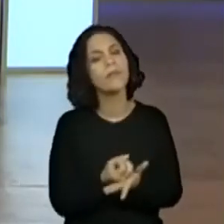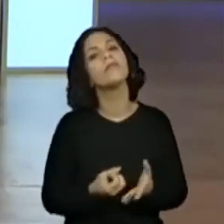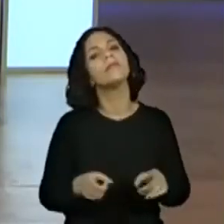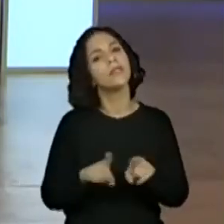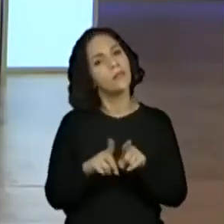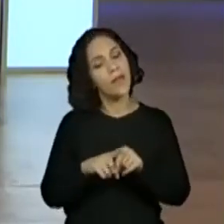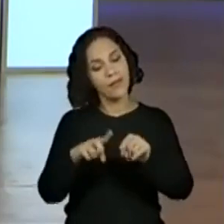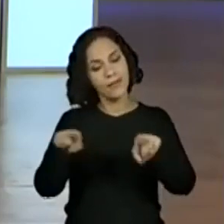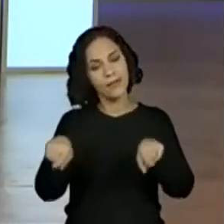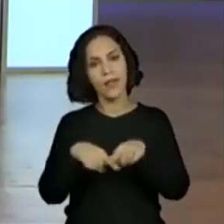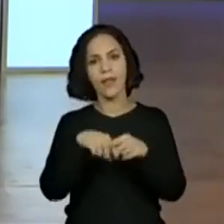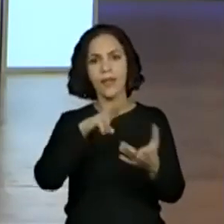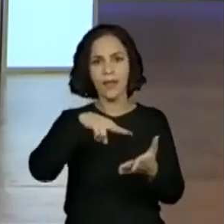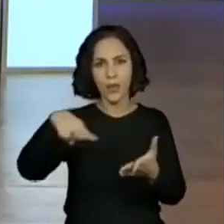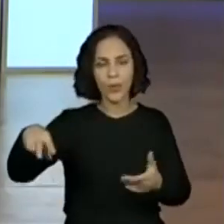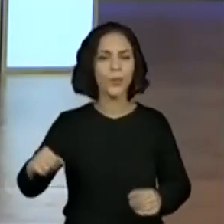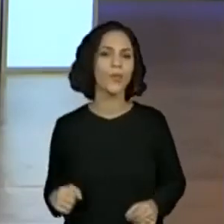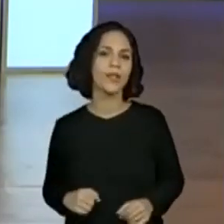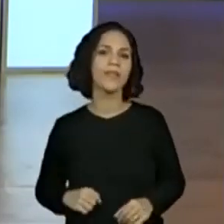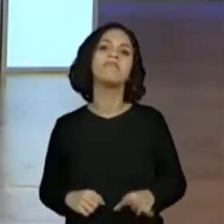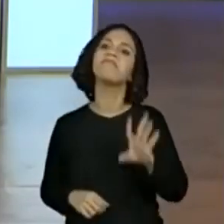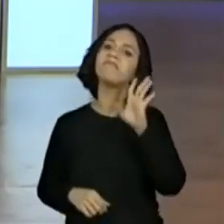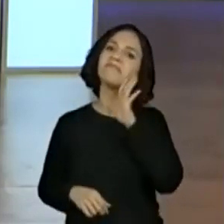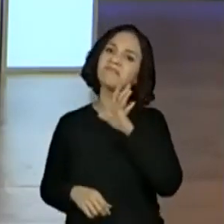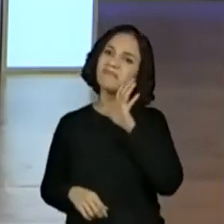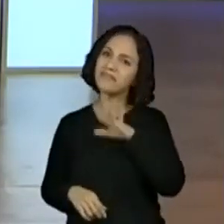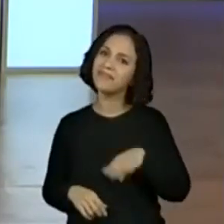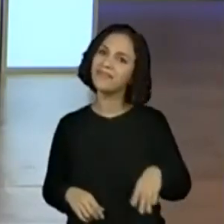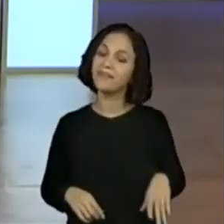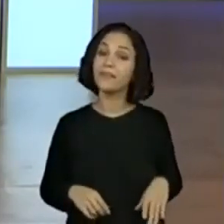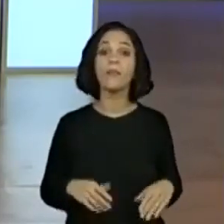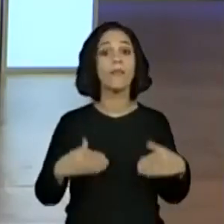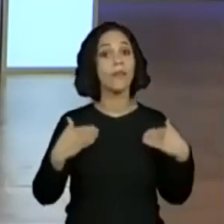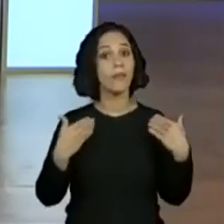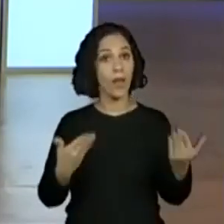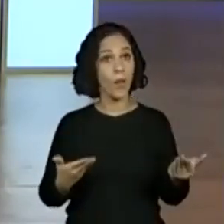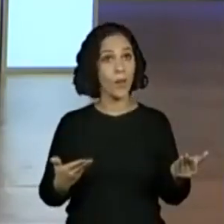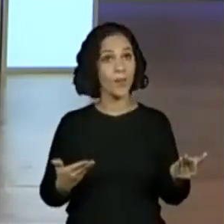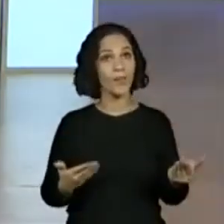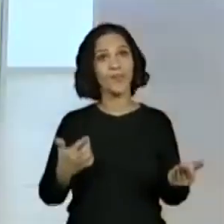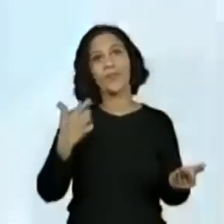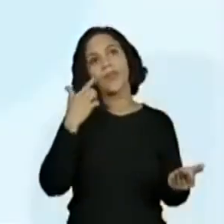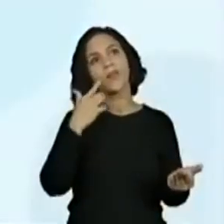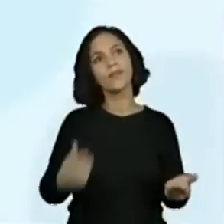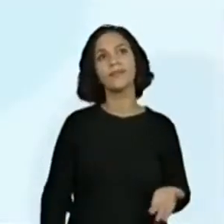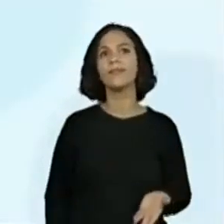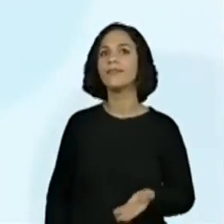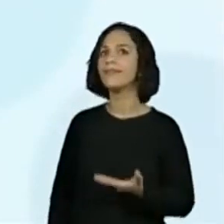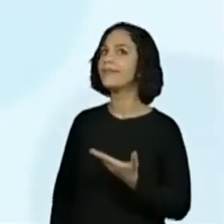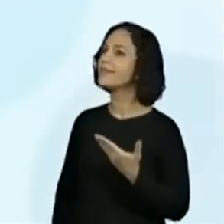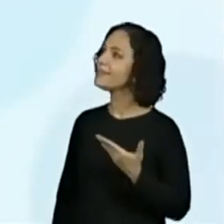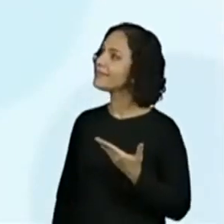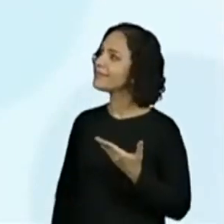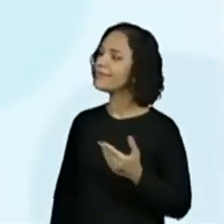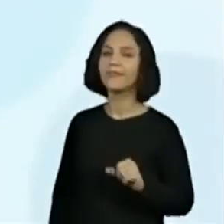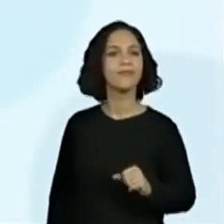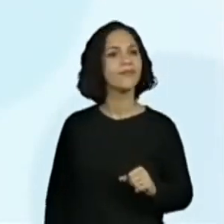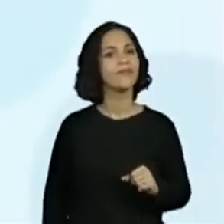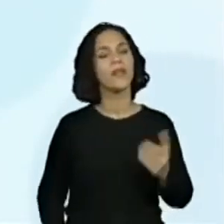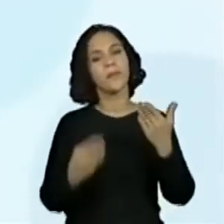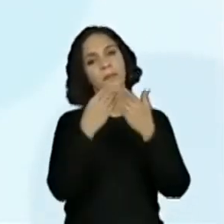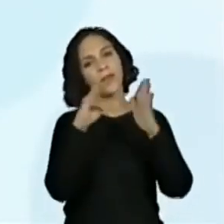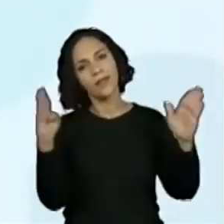Sala de leitura? Legal. Então, vocês têm o seguinte? Bibliotecas,